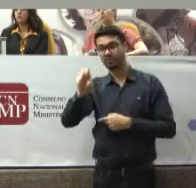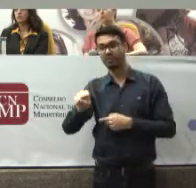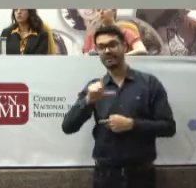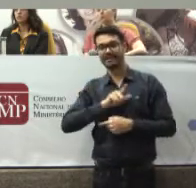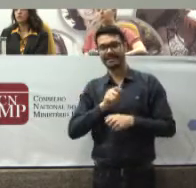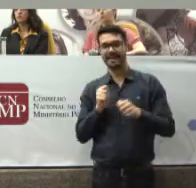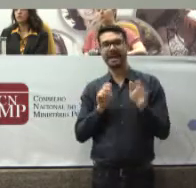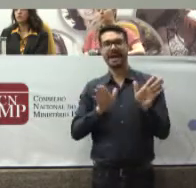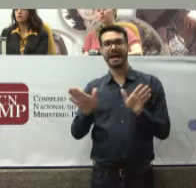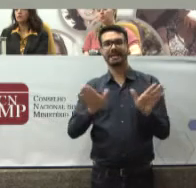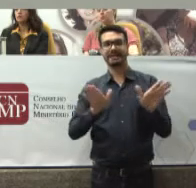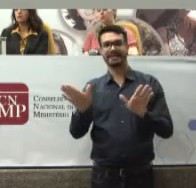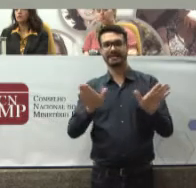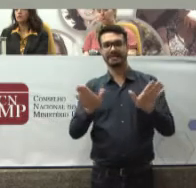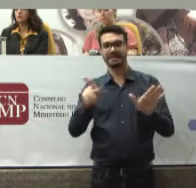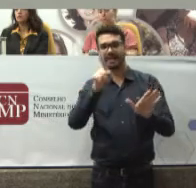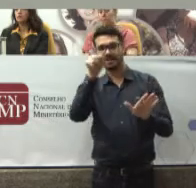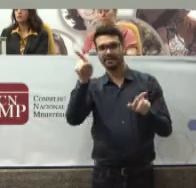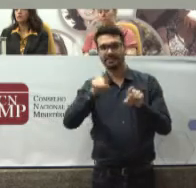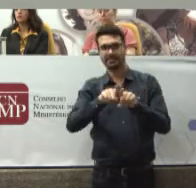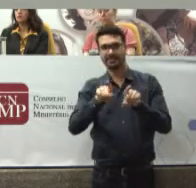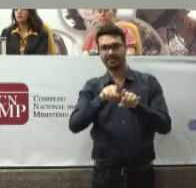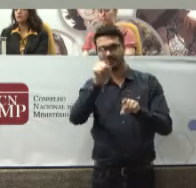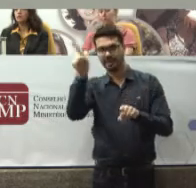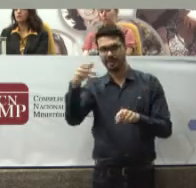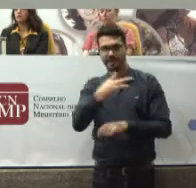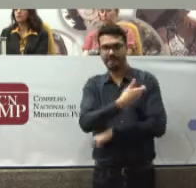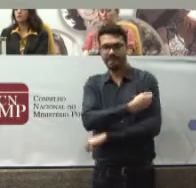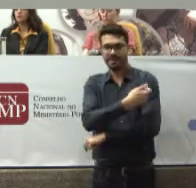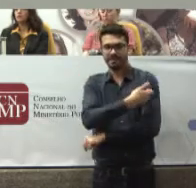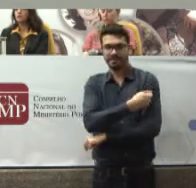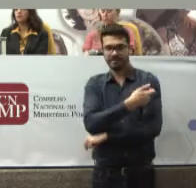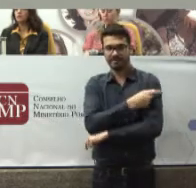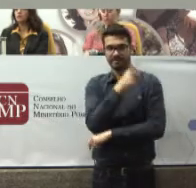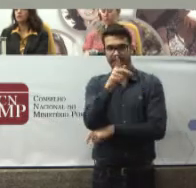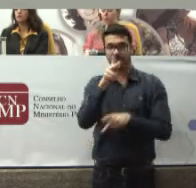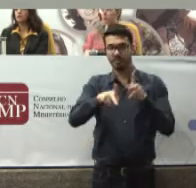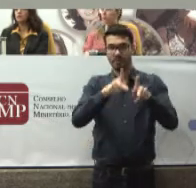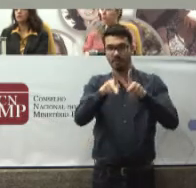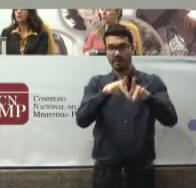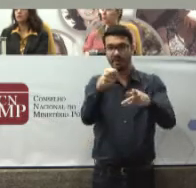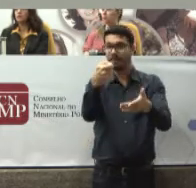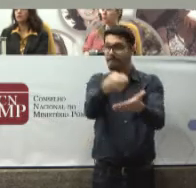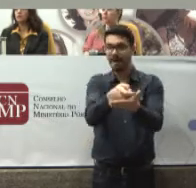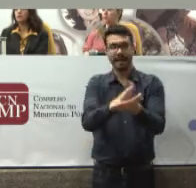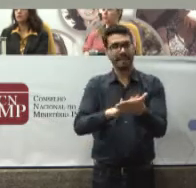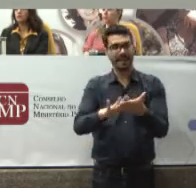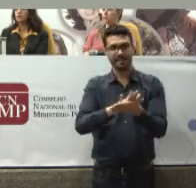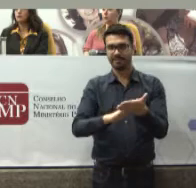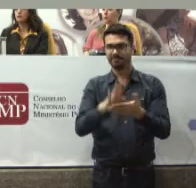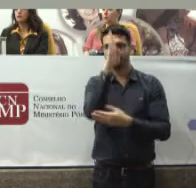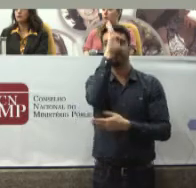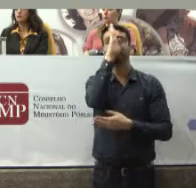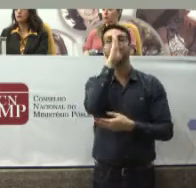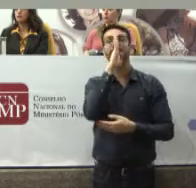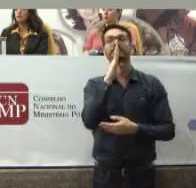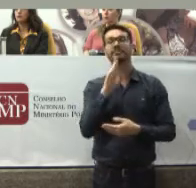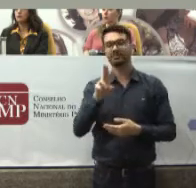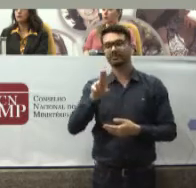Acessibilidade E as vacinas São ministradas Sem que a população Tenha que pagar Por elas Estão